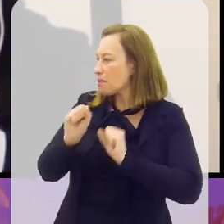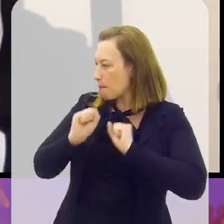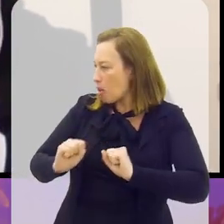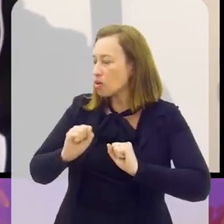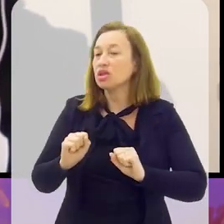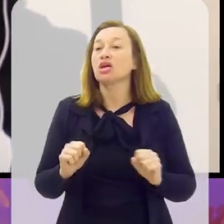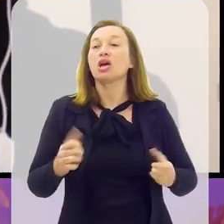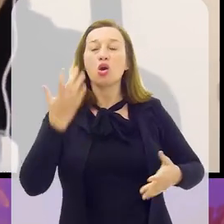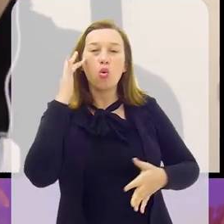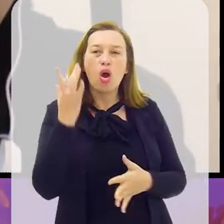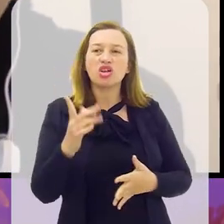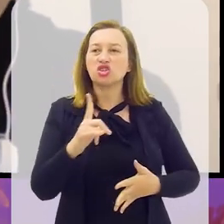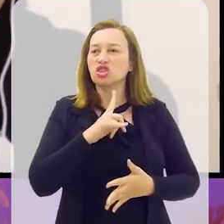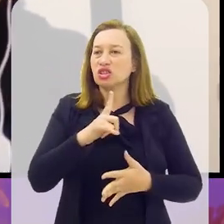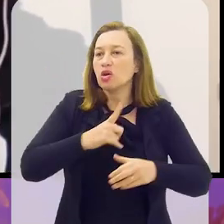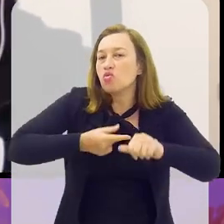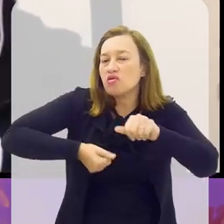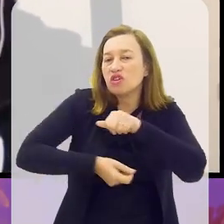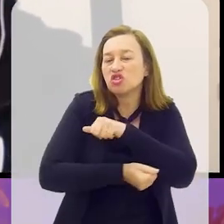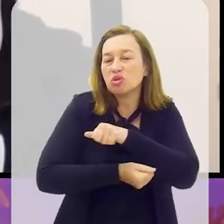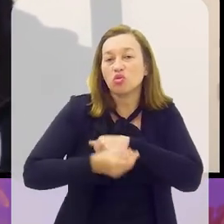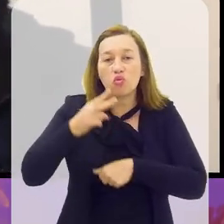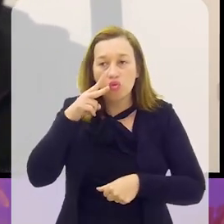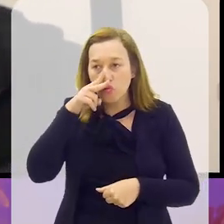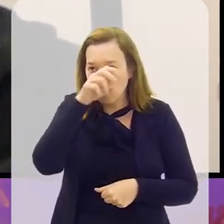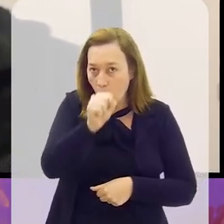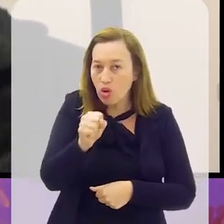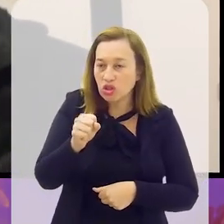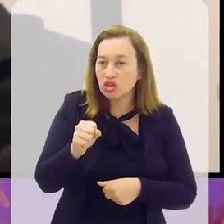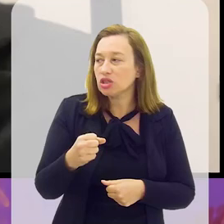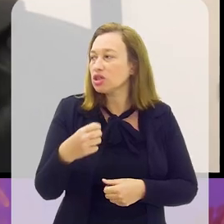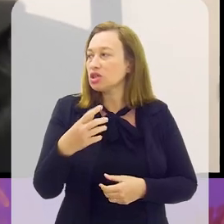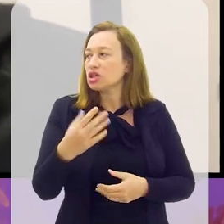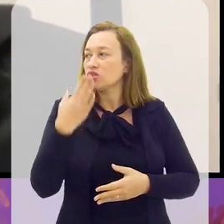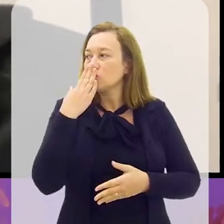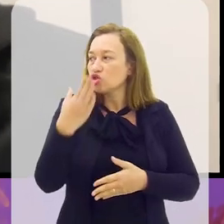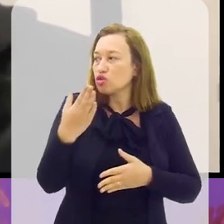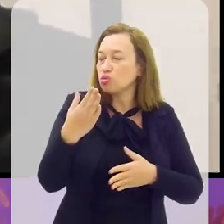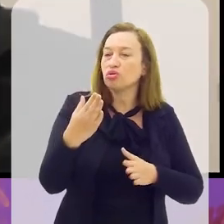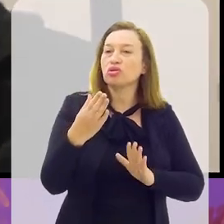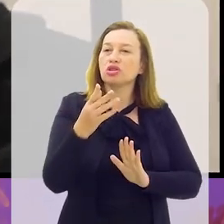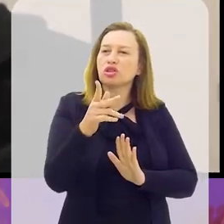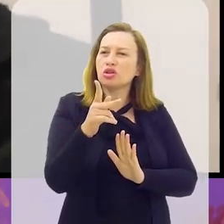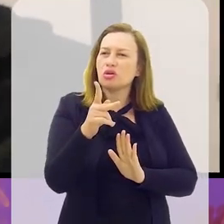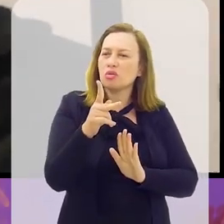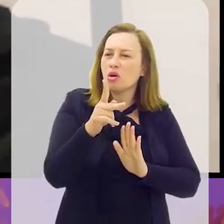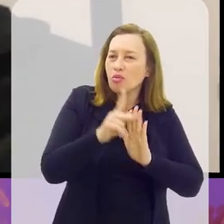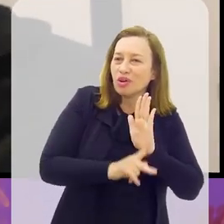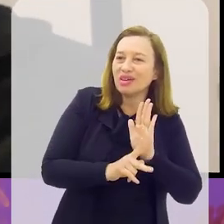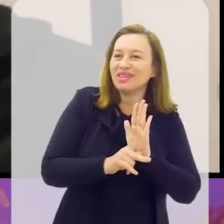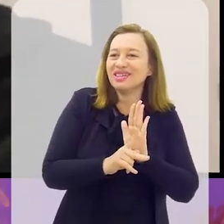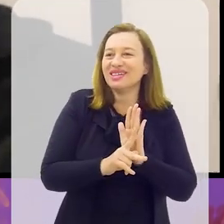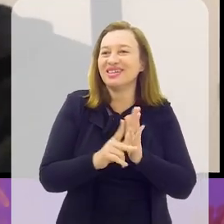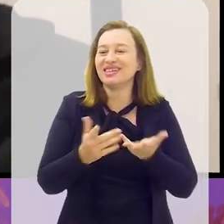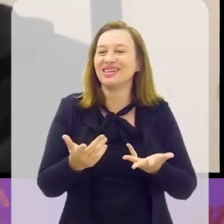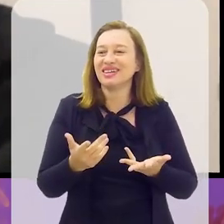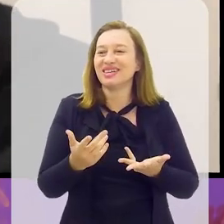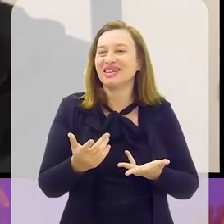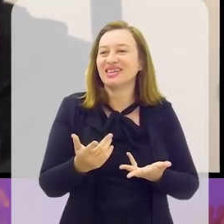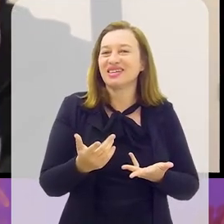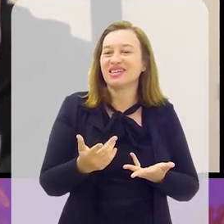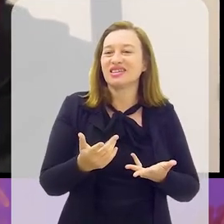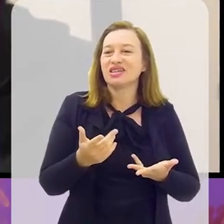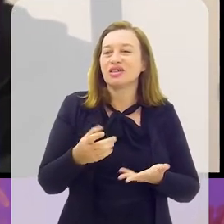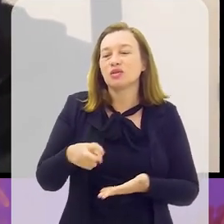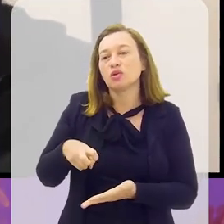possível. Então, eu acho que tem que ter um investimento muito forte nesse tipo de projeto. A gente havia,